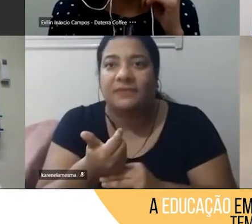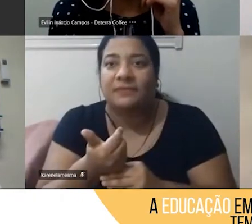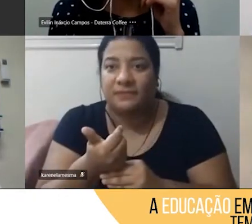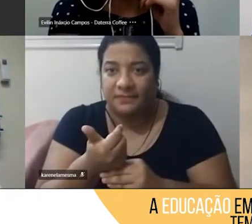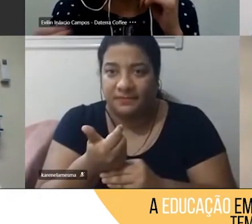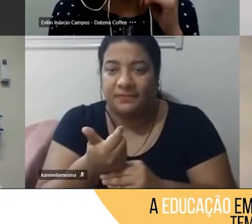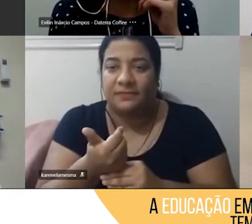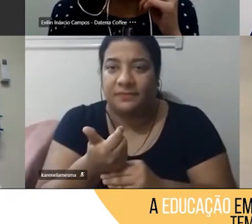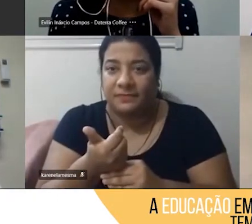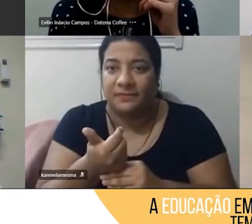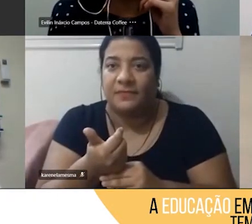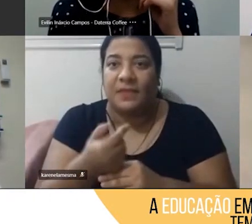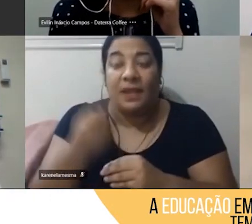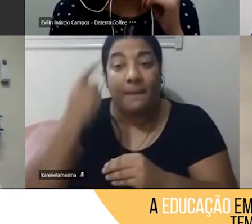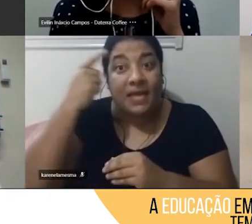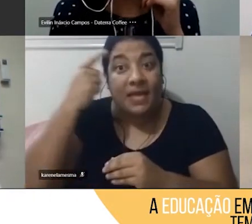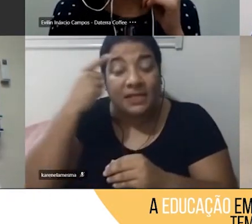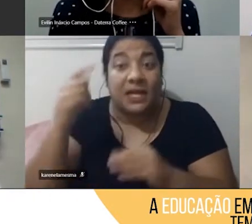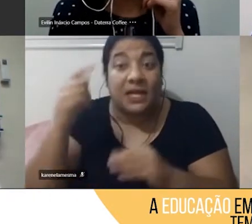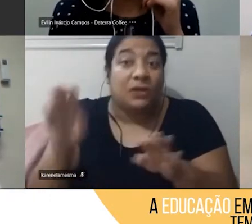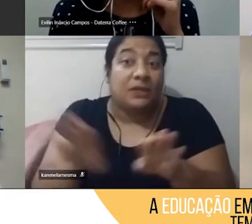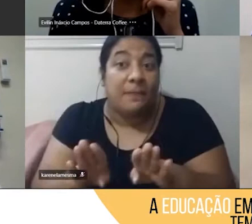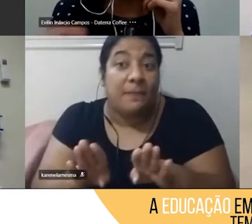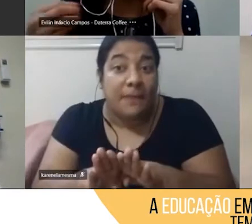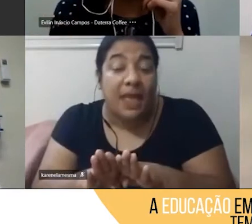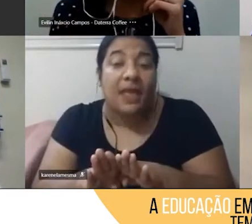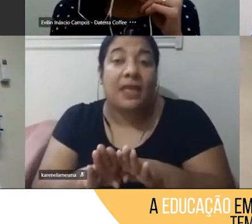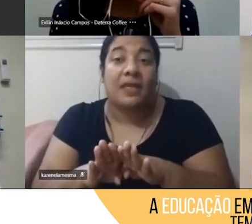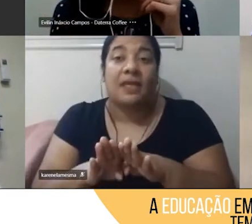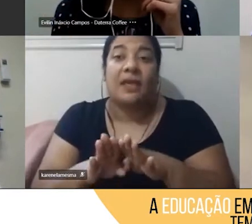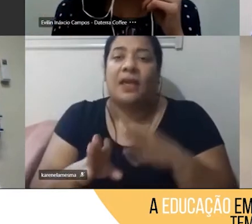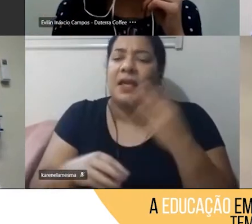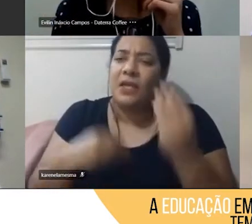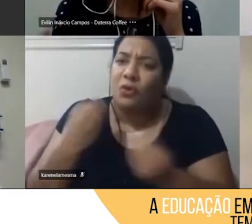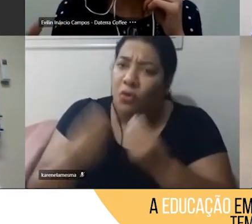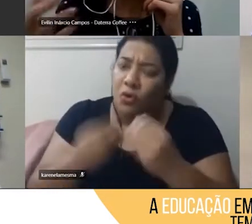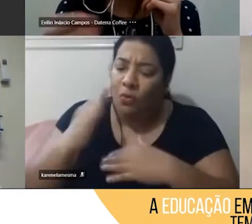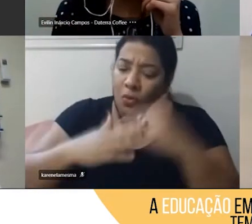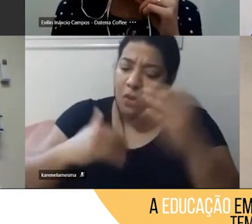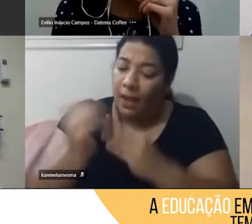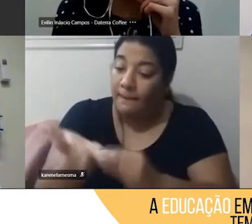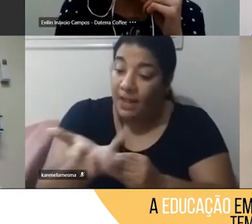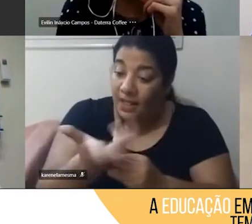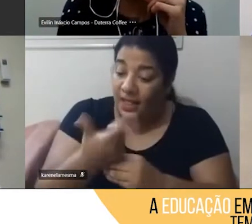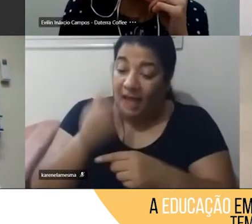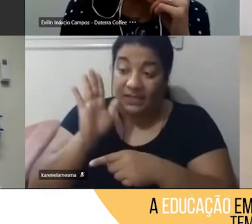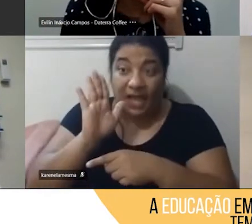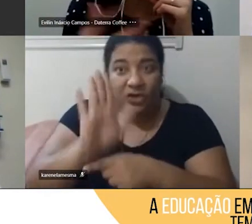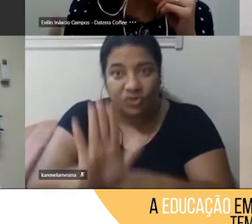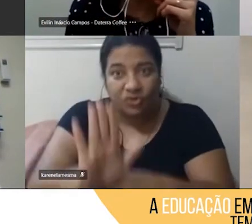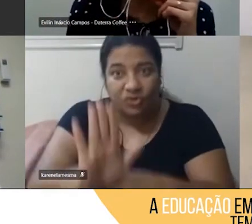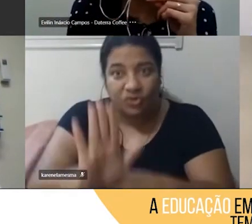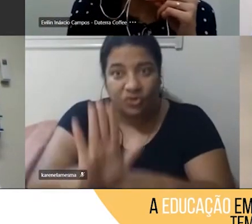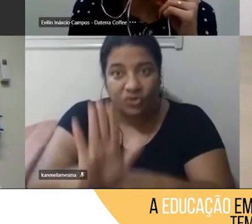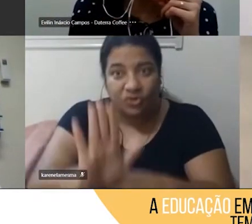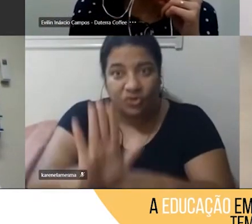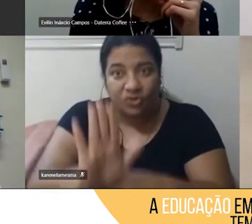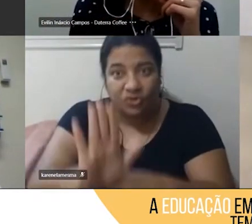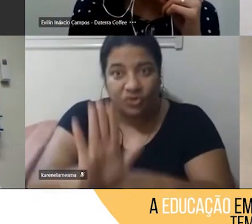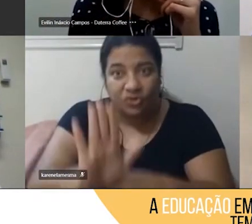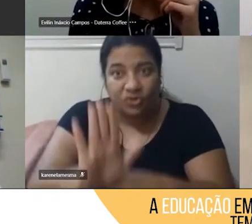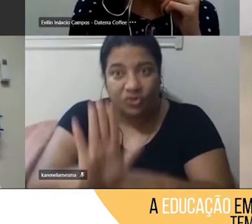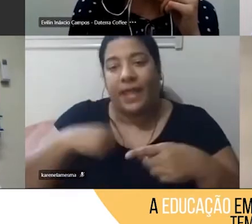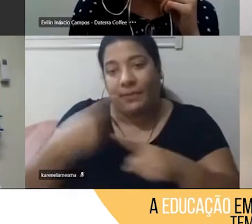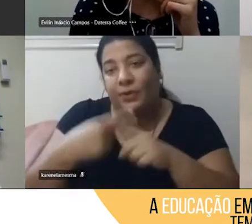pensando até mesmo no quanto elas podem contribuir para os desafios, né, trazidos pelo isolamento social.